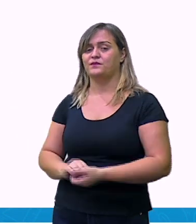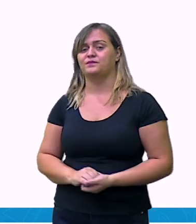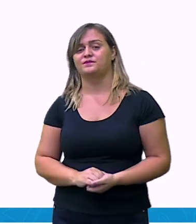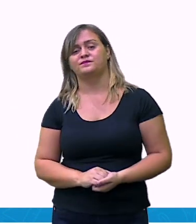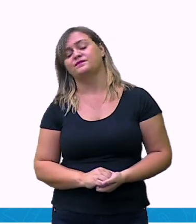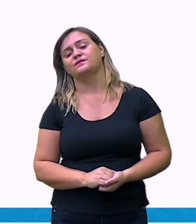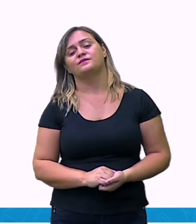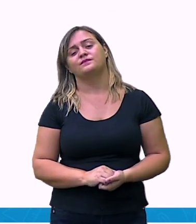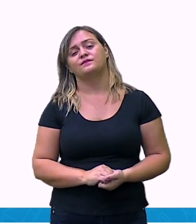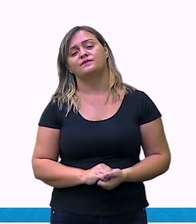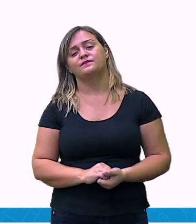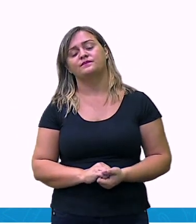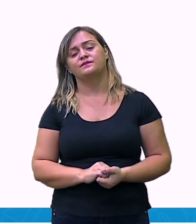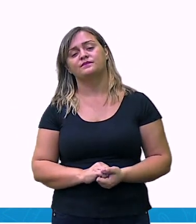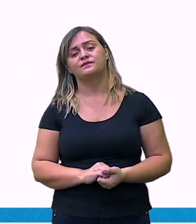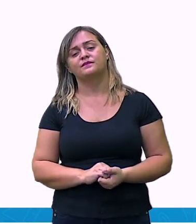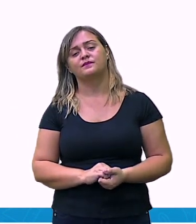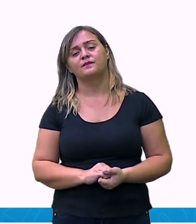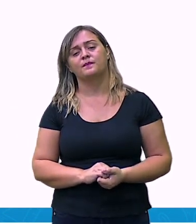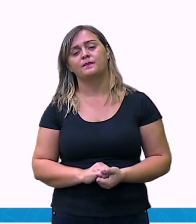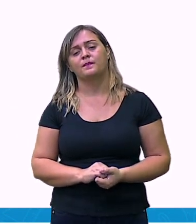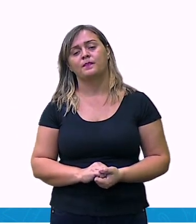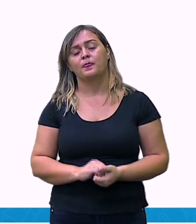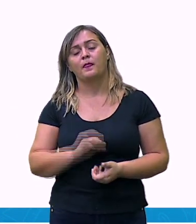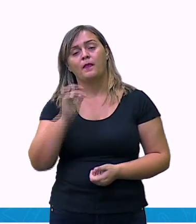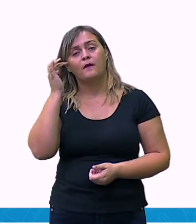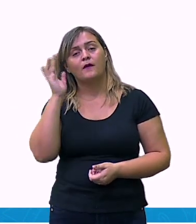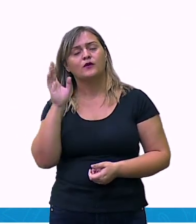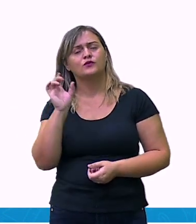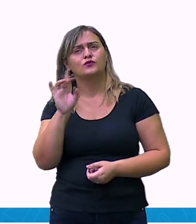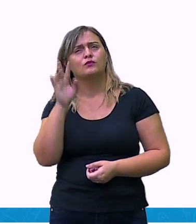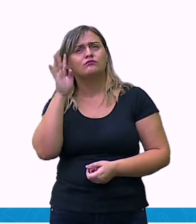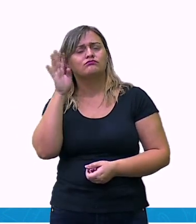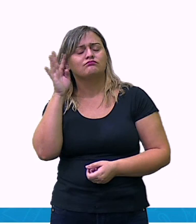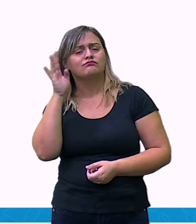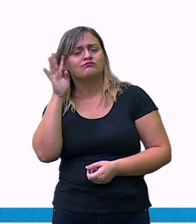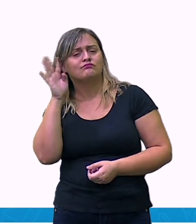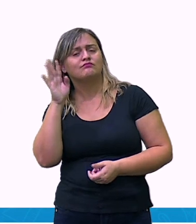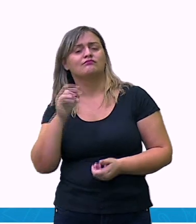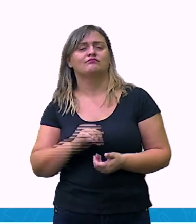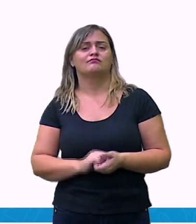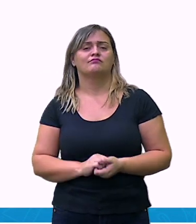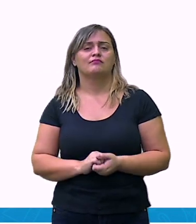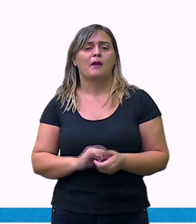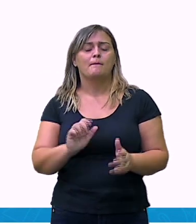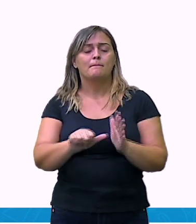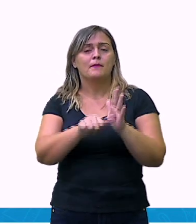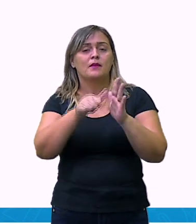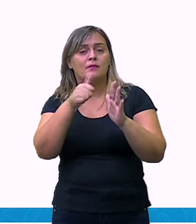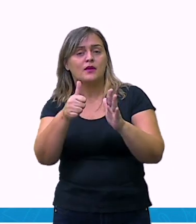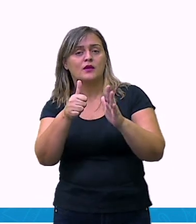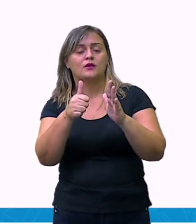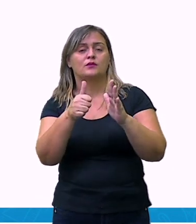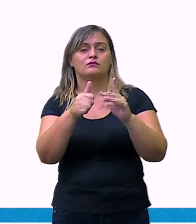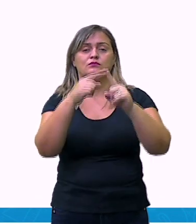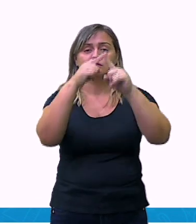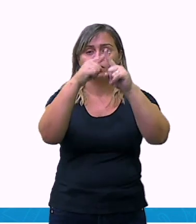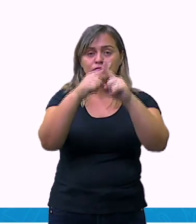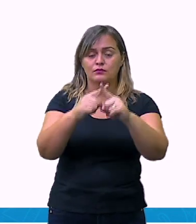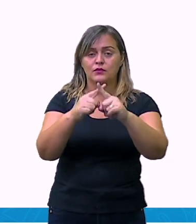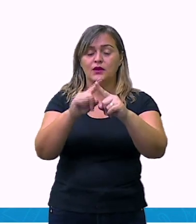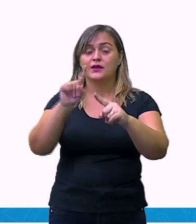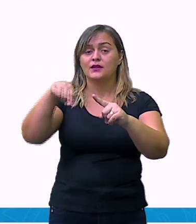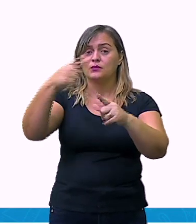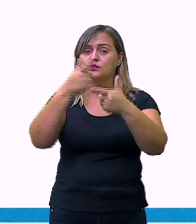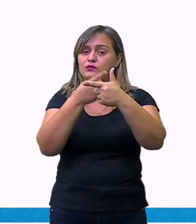seiscentos, trinta reais. Cinquenta por cento de seiscentos, trezentos reais. por último, vinte e